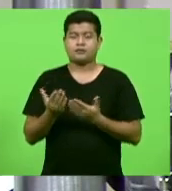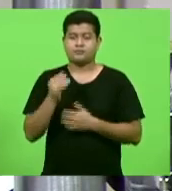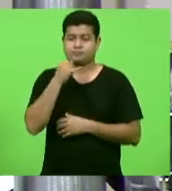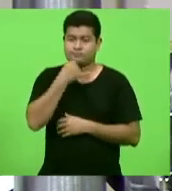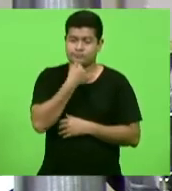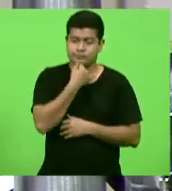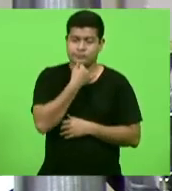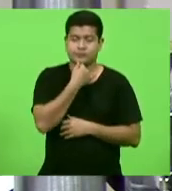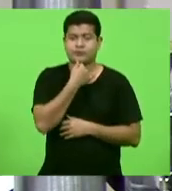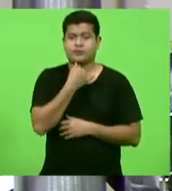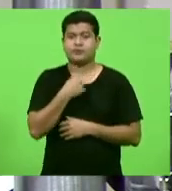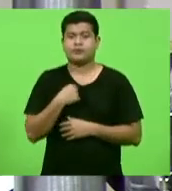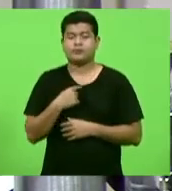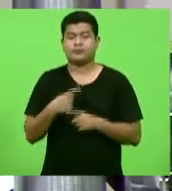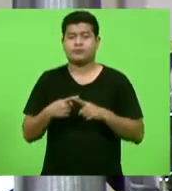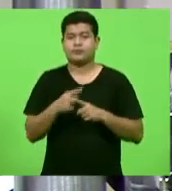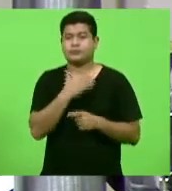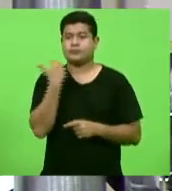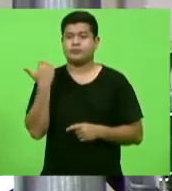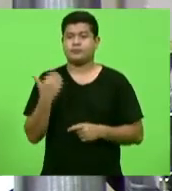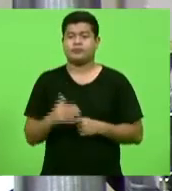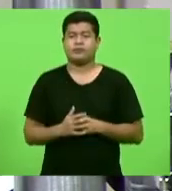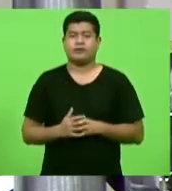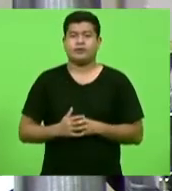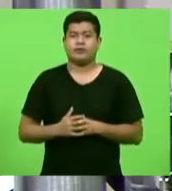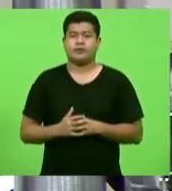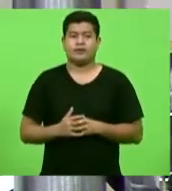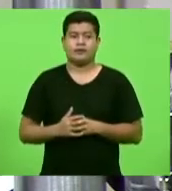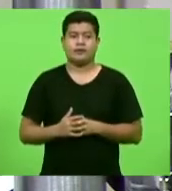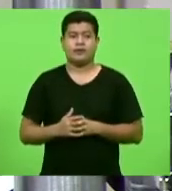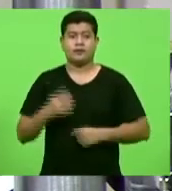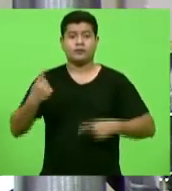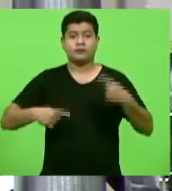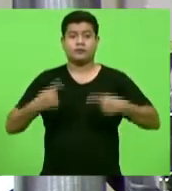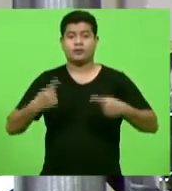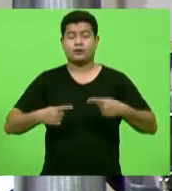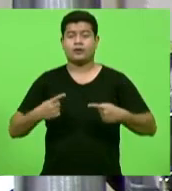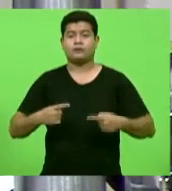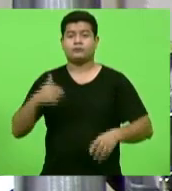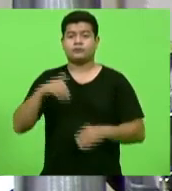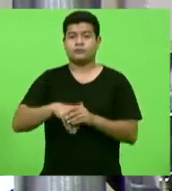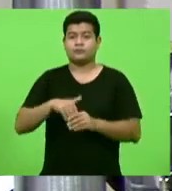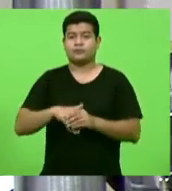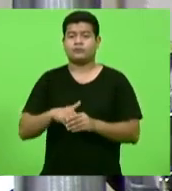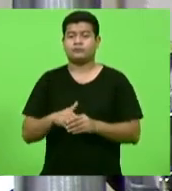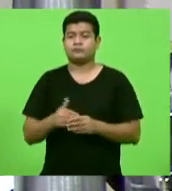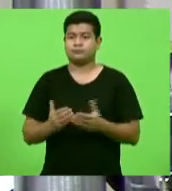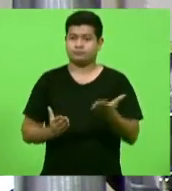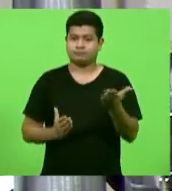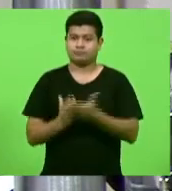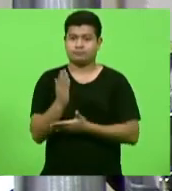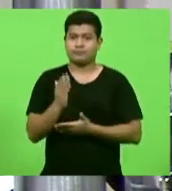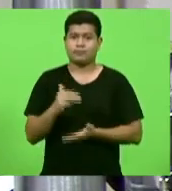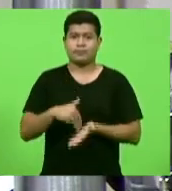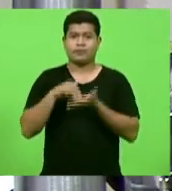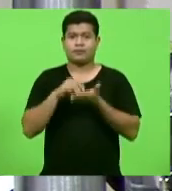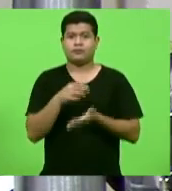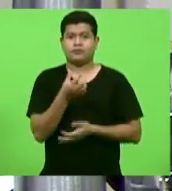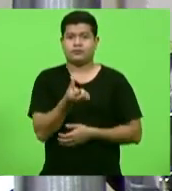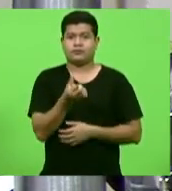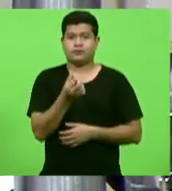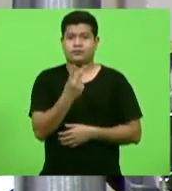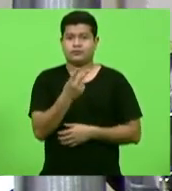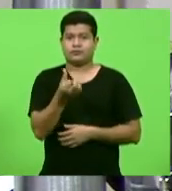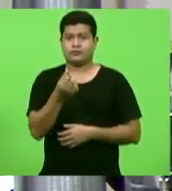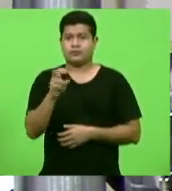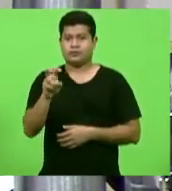falecimento. Em discussão? Em votação? Aprovado. Moção 265,